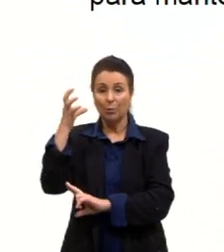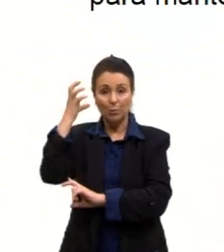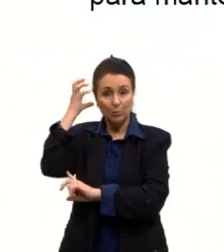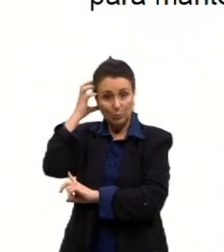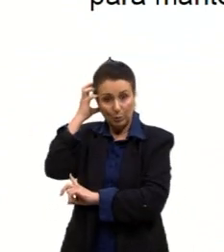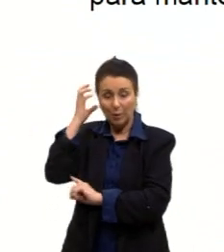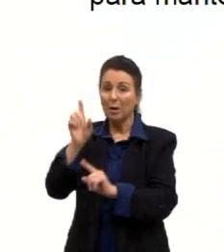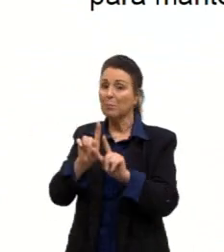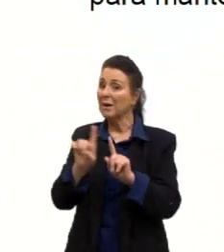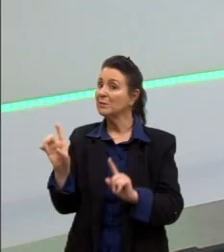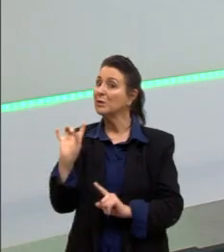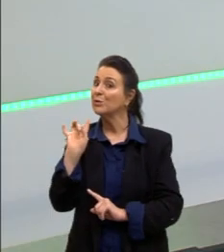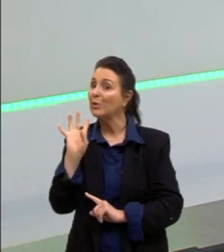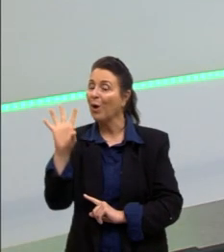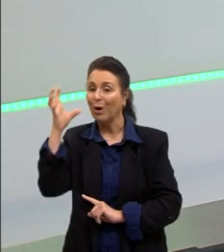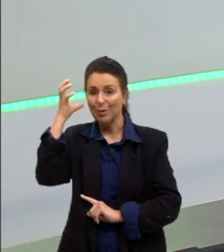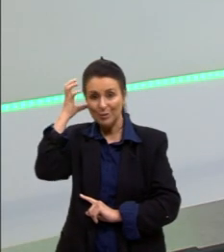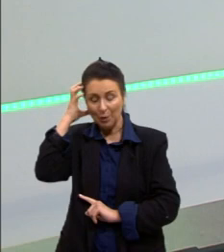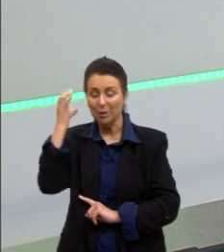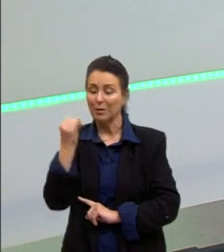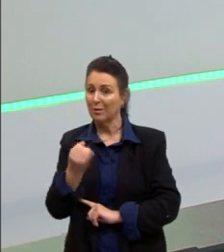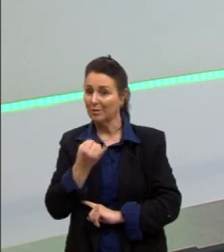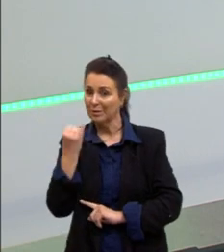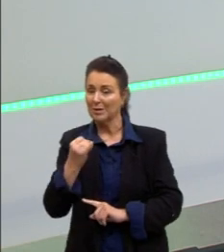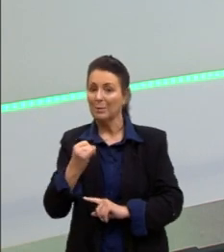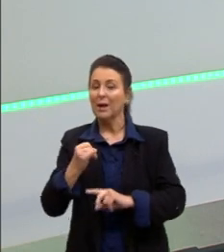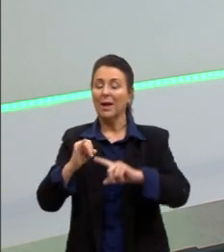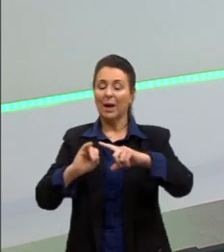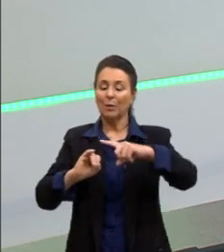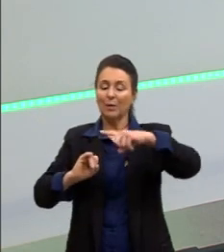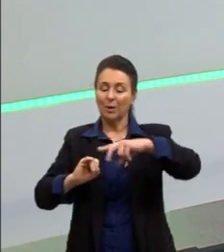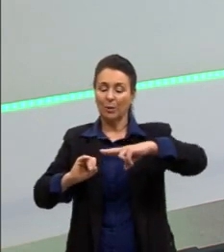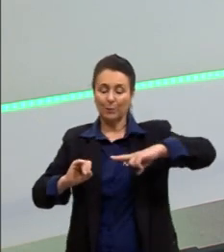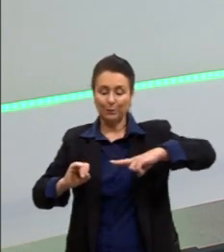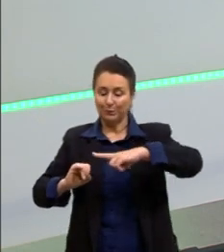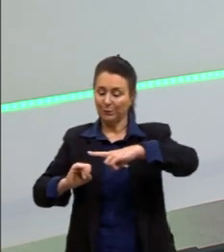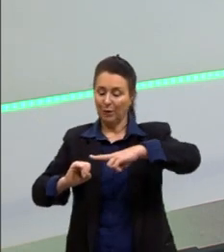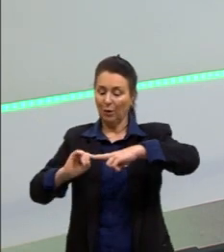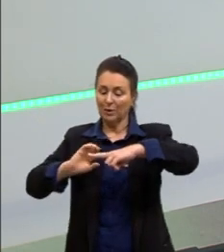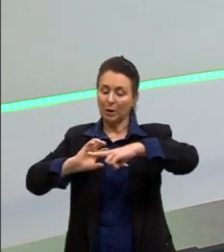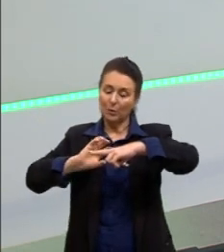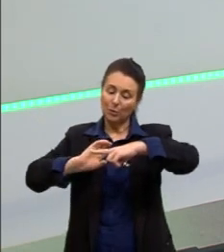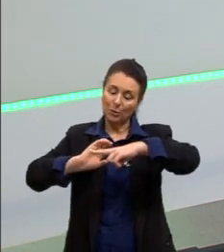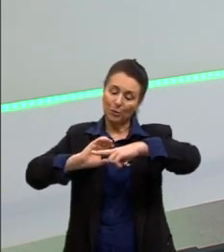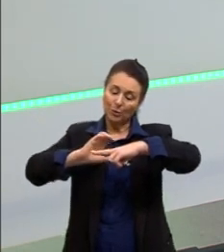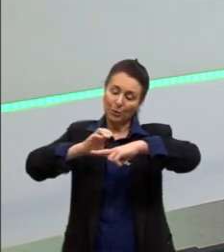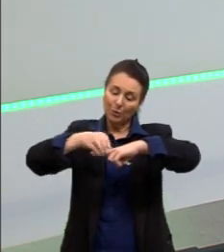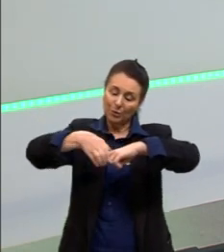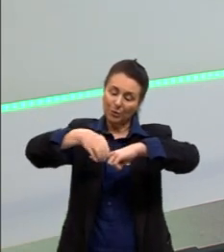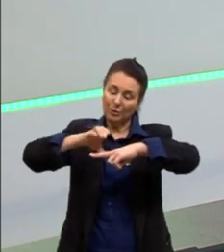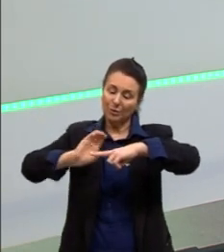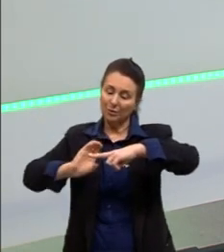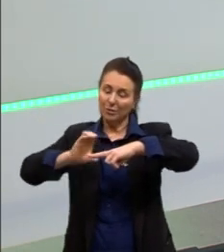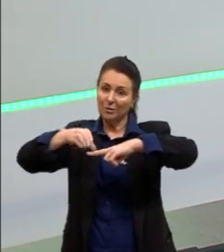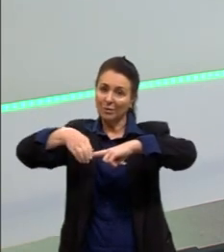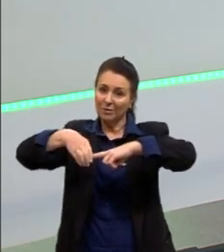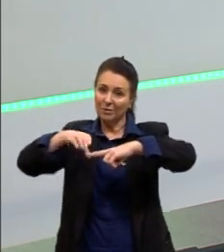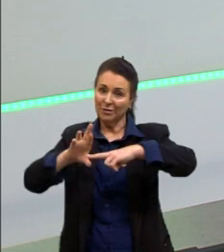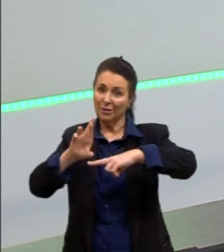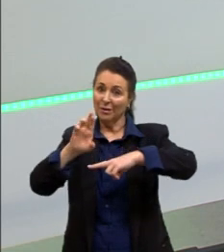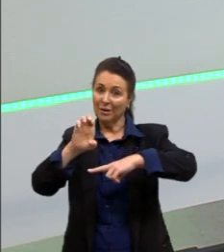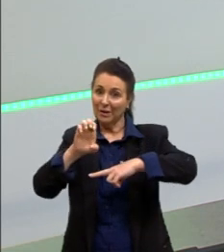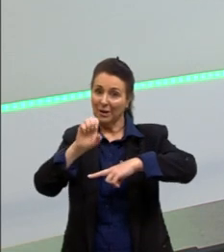mas não somente ao som, isso é importante, é a ressonância. Certo? A gente escuta ressonância associado com